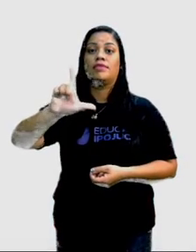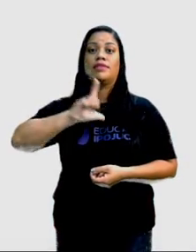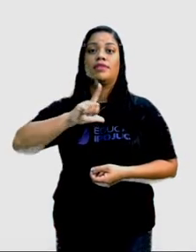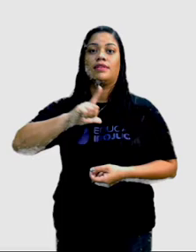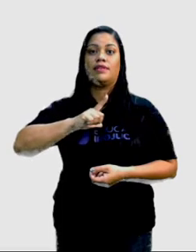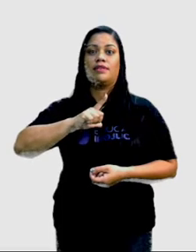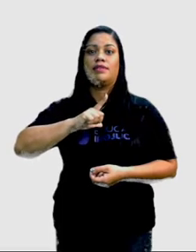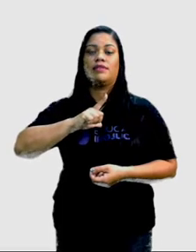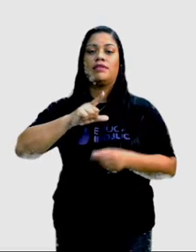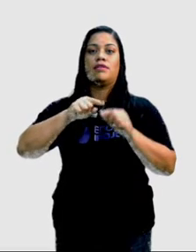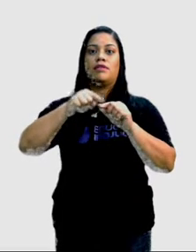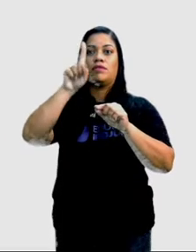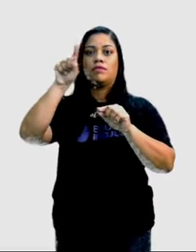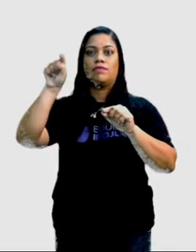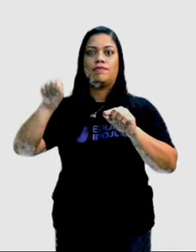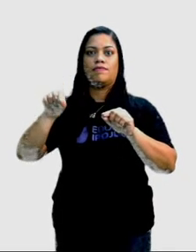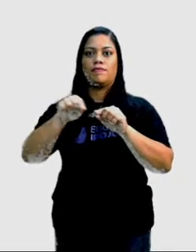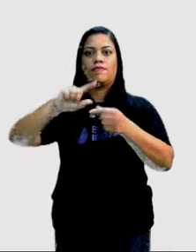quadrado?